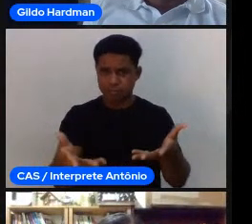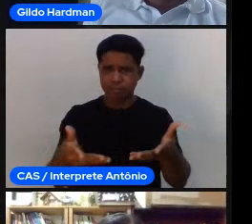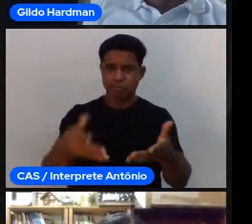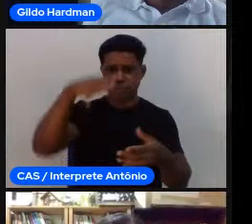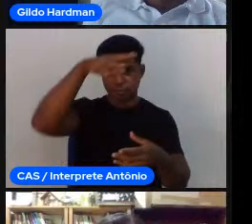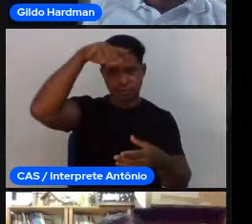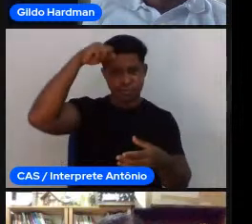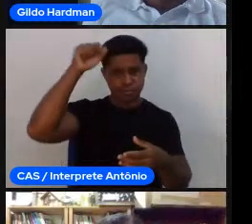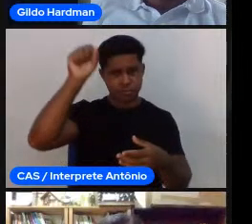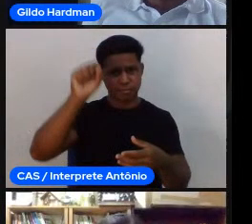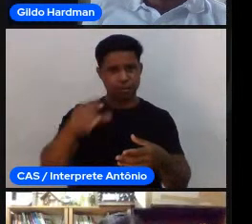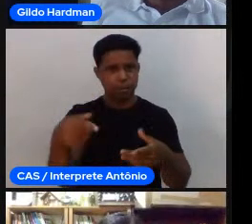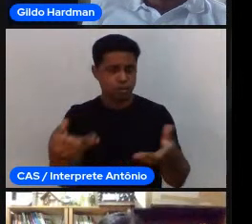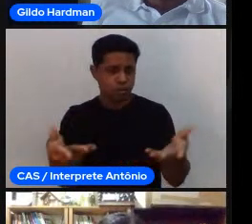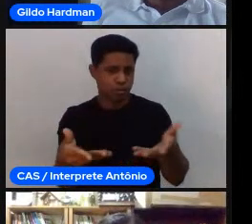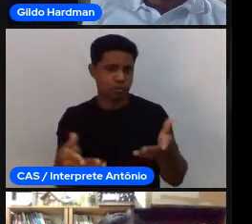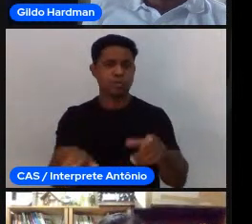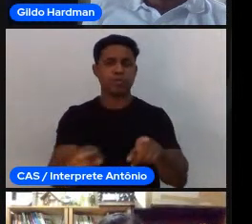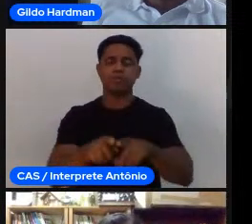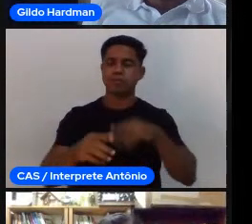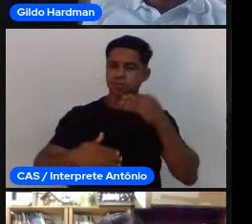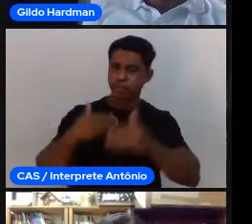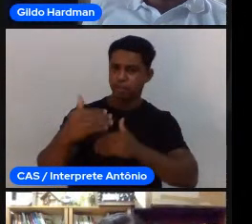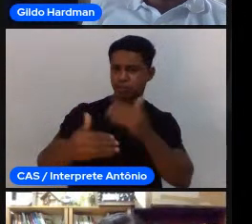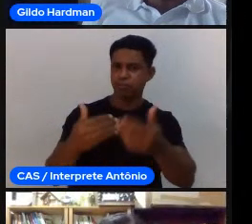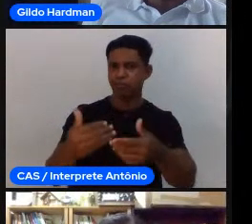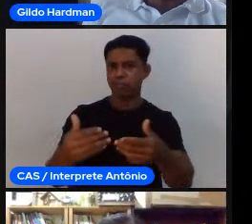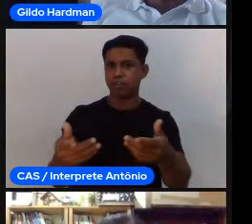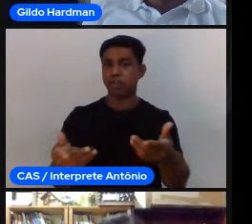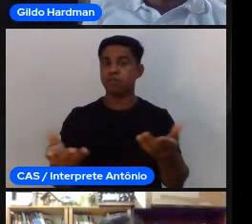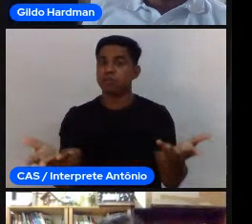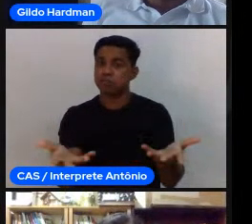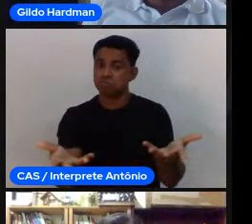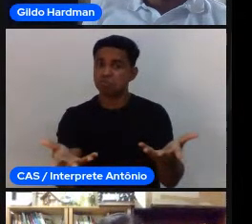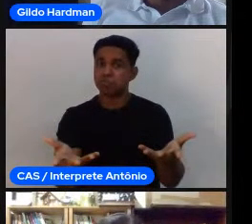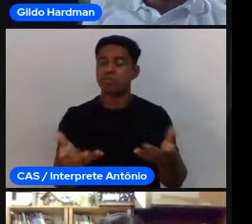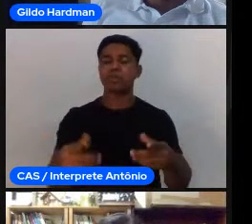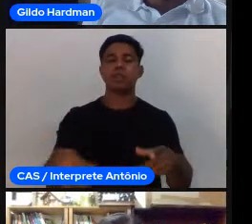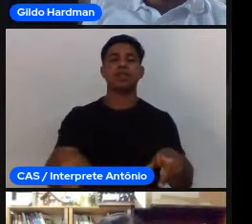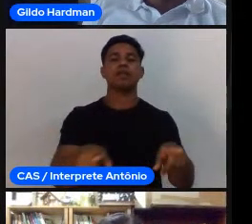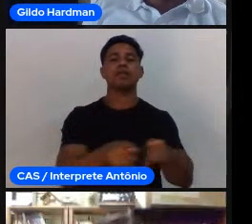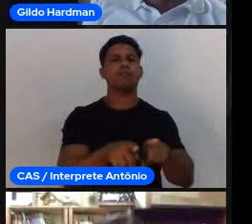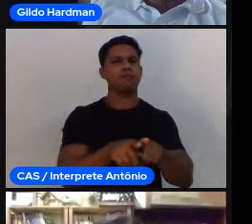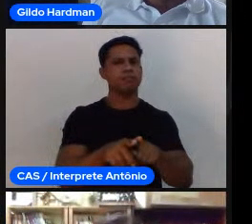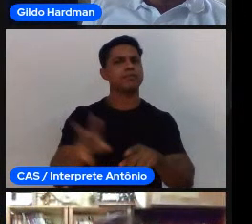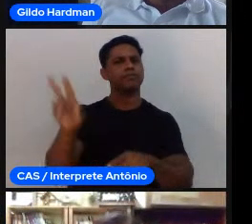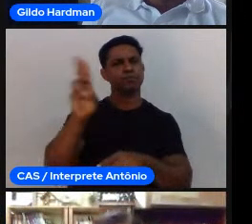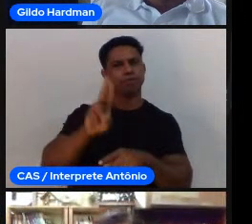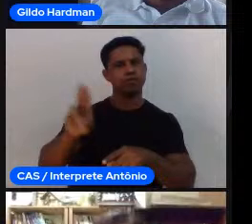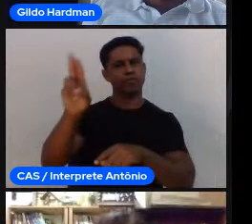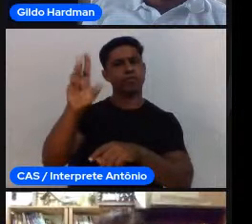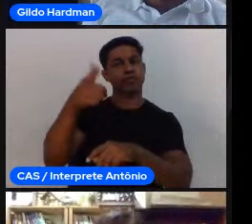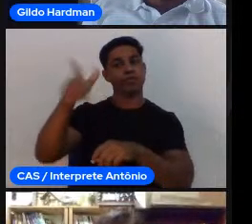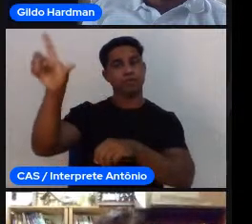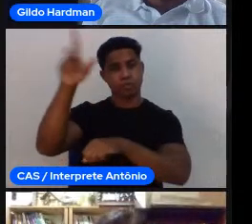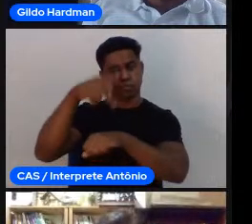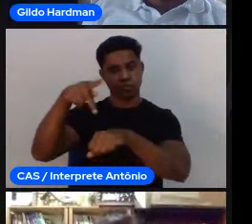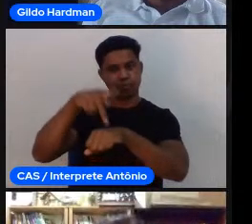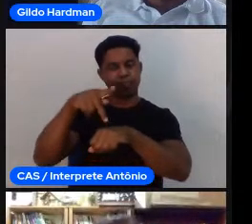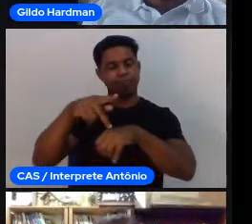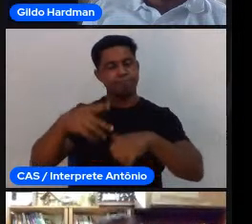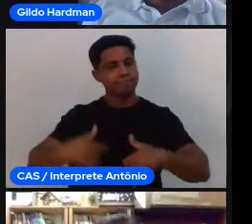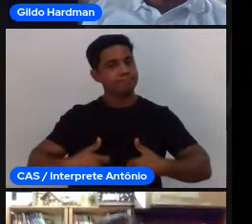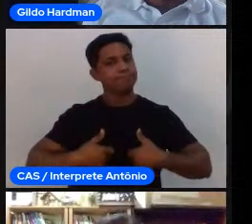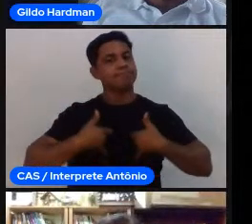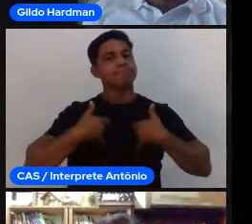intensa nos últimos anos. Também trabalhamos com universidades do exterior, e é com muito orgulho que a gente hoje